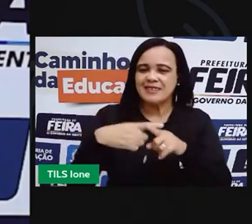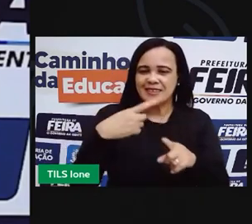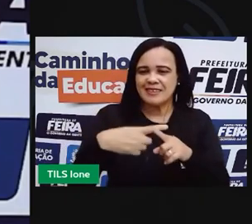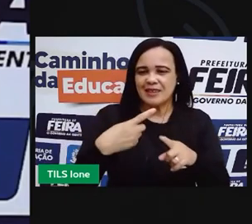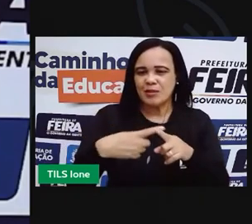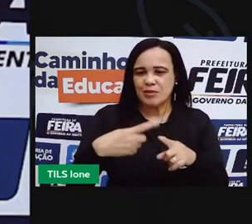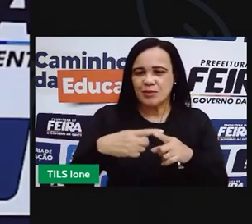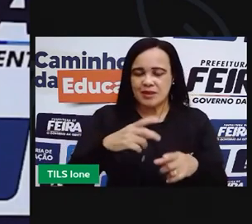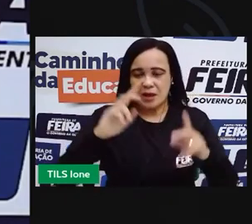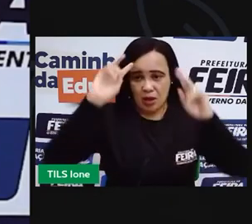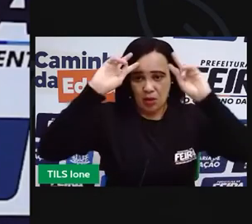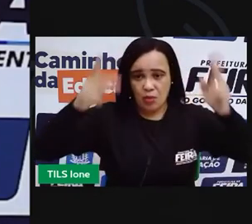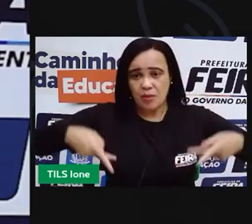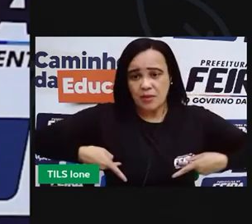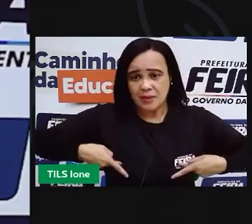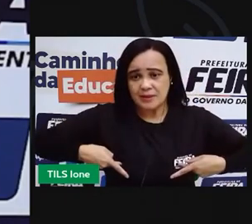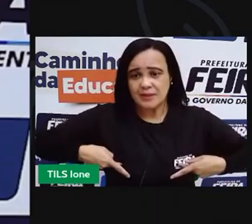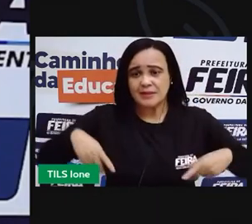humanas.